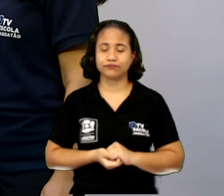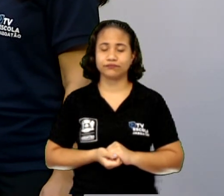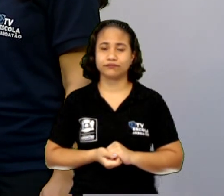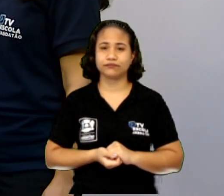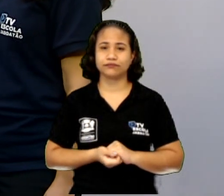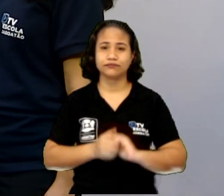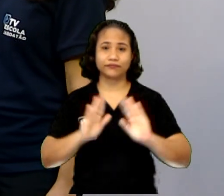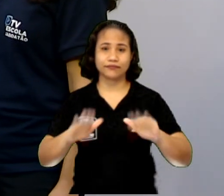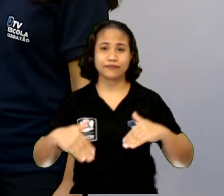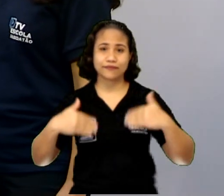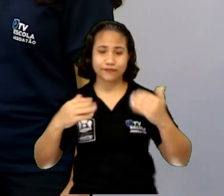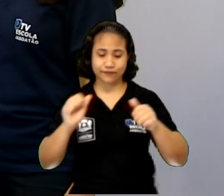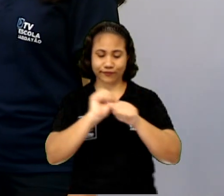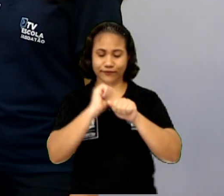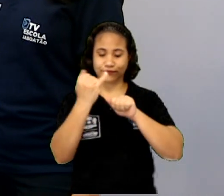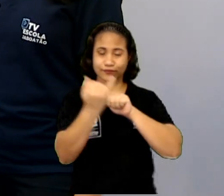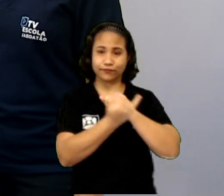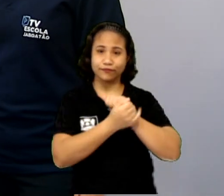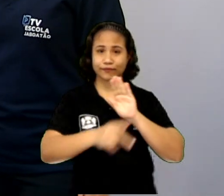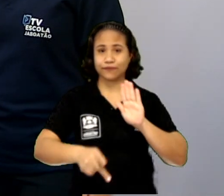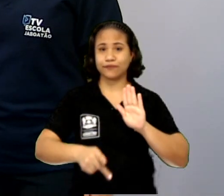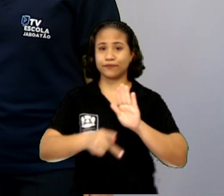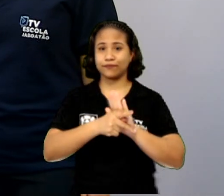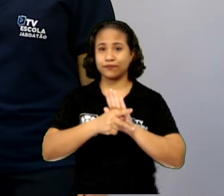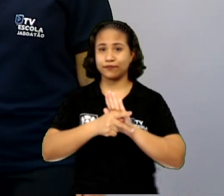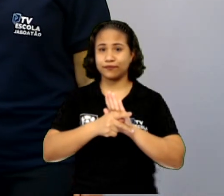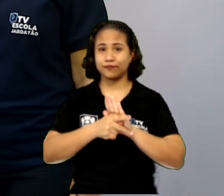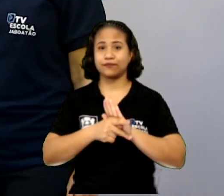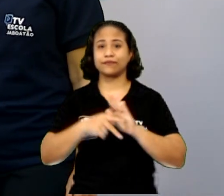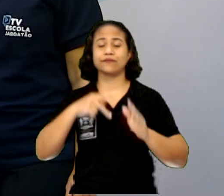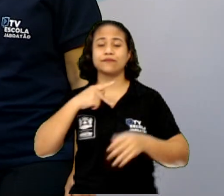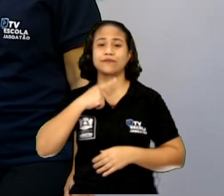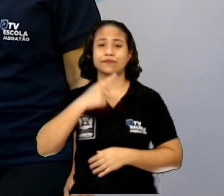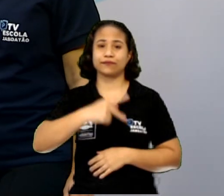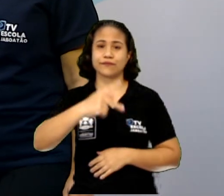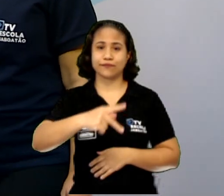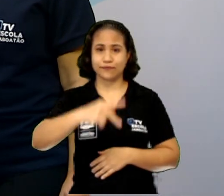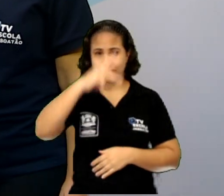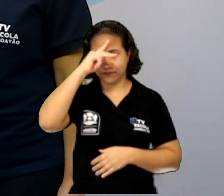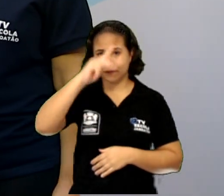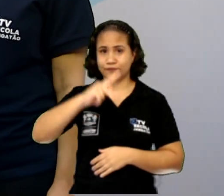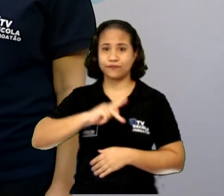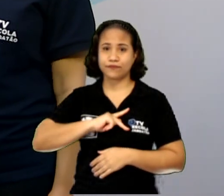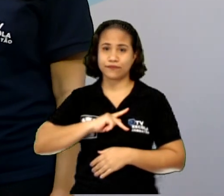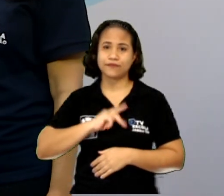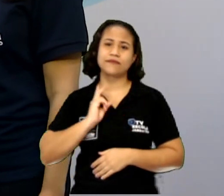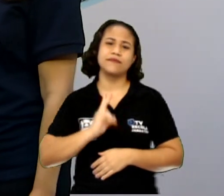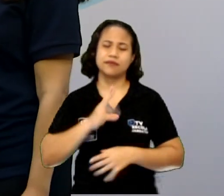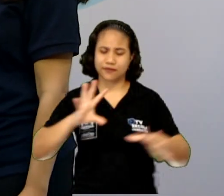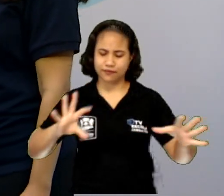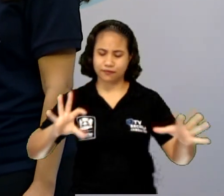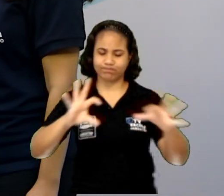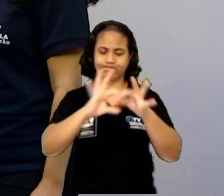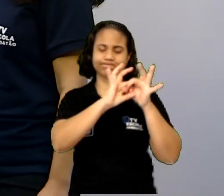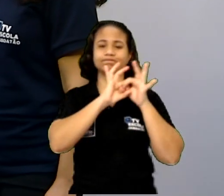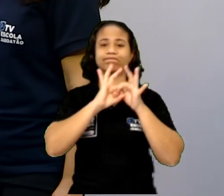Então, os adjetivos possessivos e os pronomes pessoais que são os sujeitos, eles estão sempre ligados.